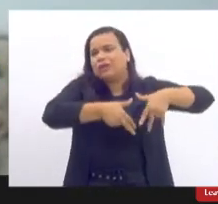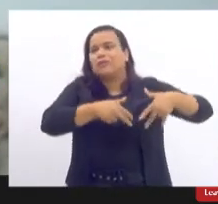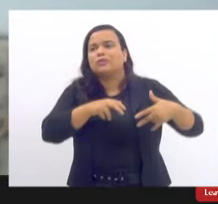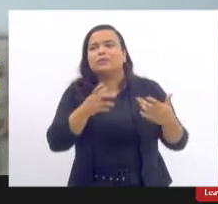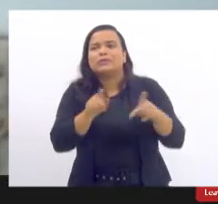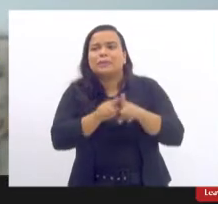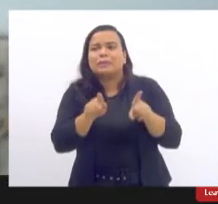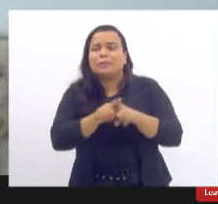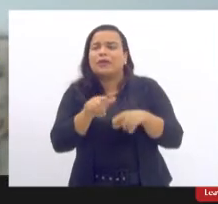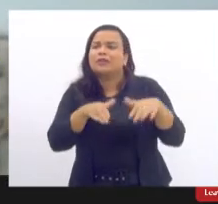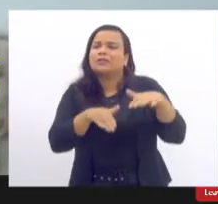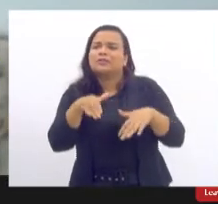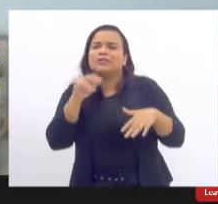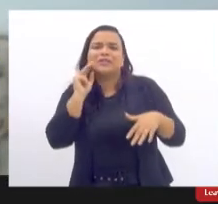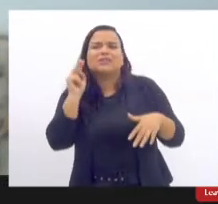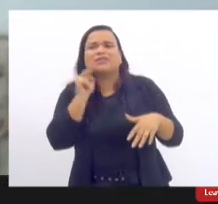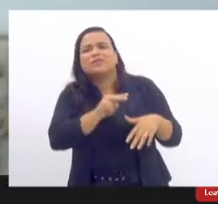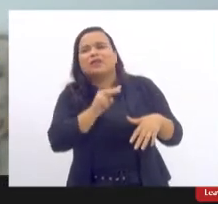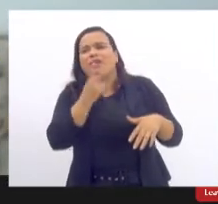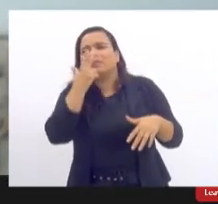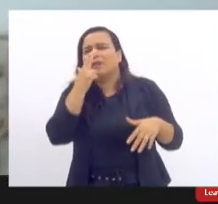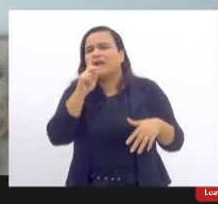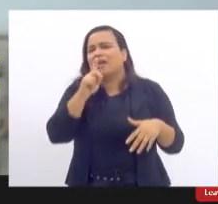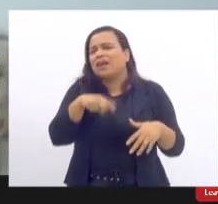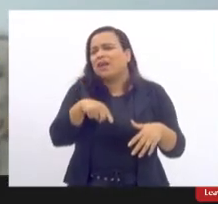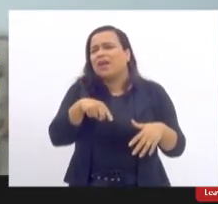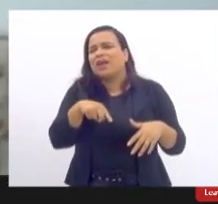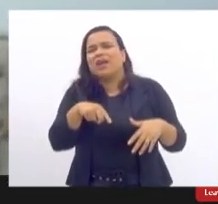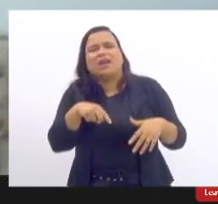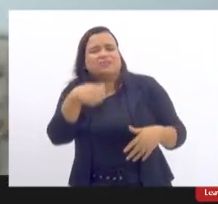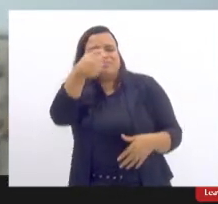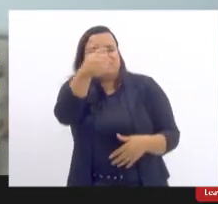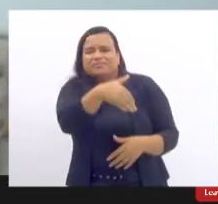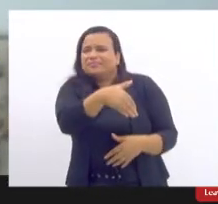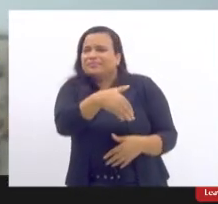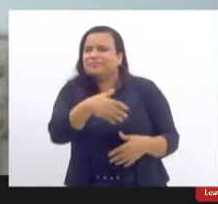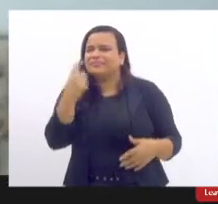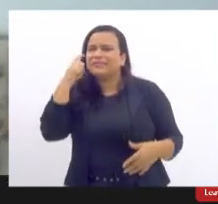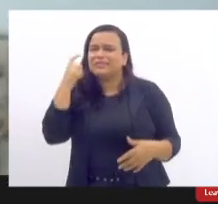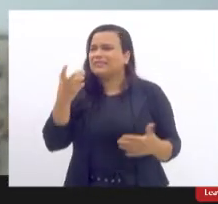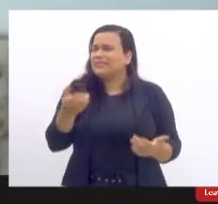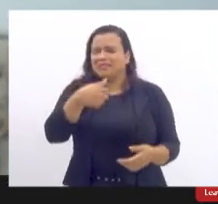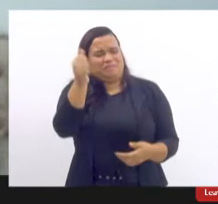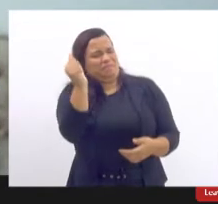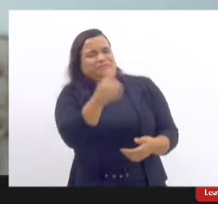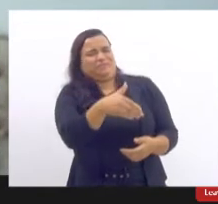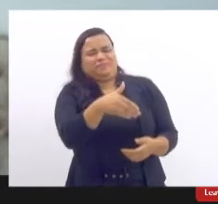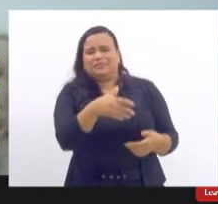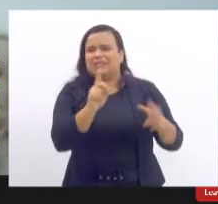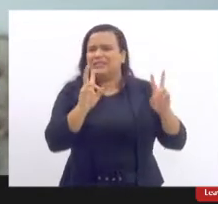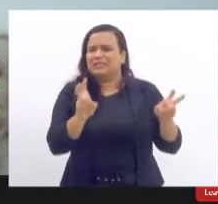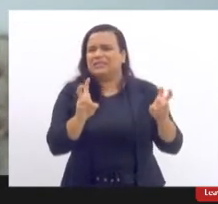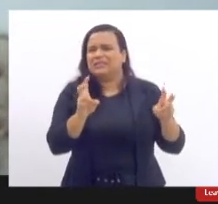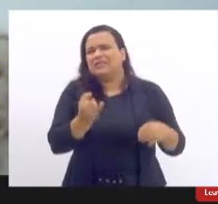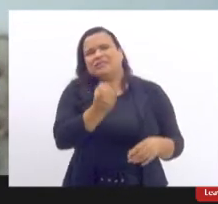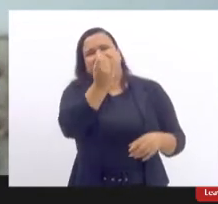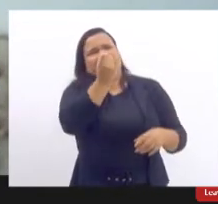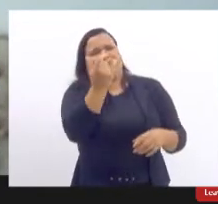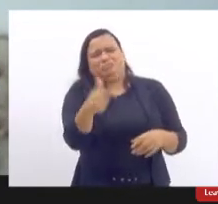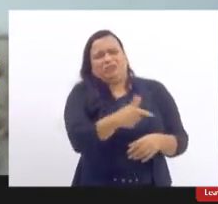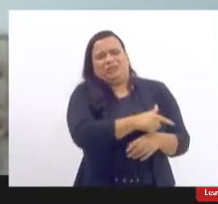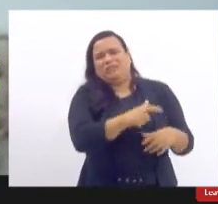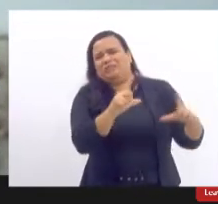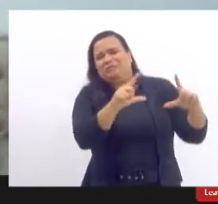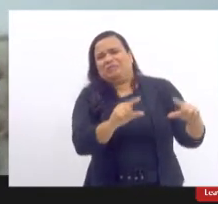muitas vezes entendida como uma futilidade ou uma pauta de só menos importância